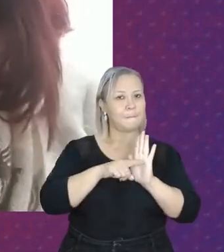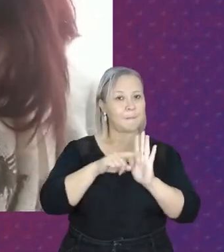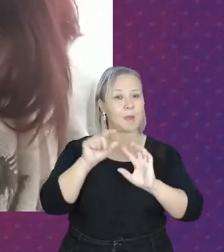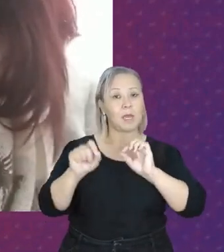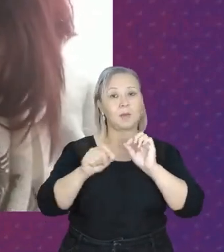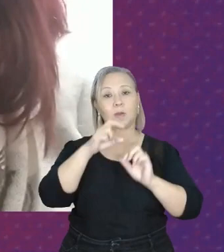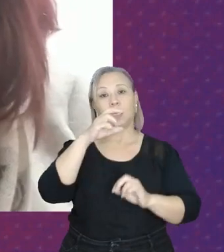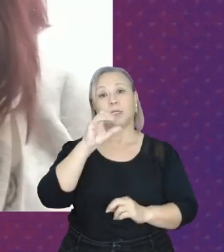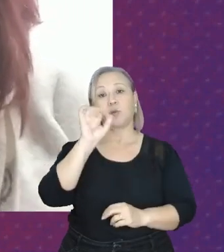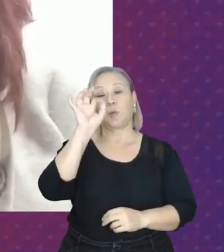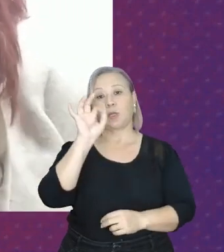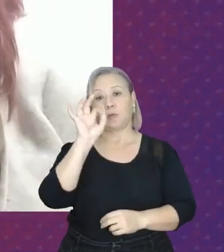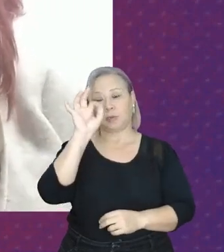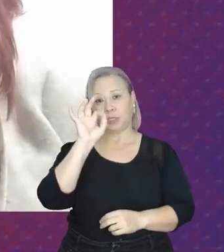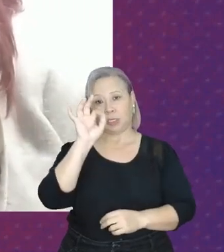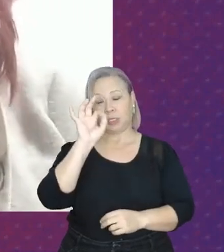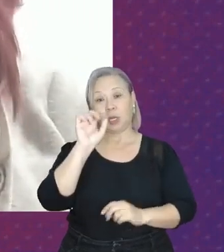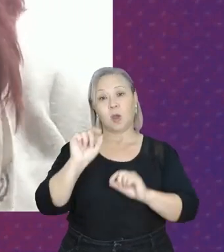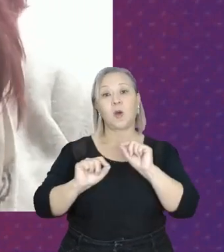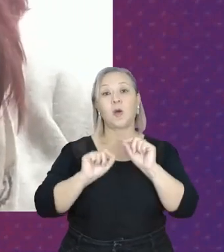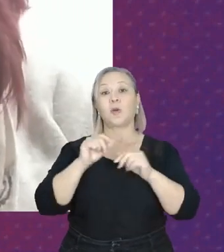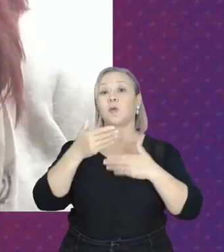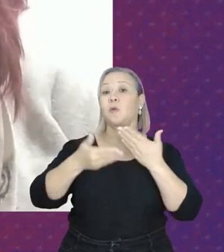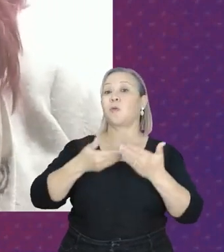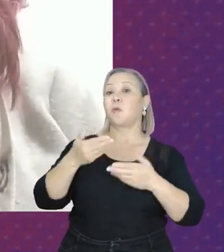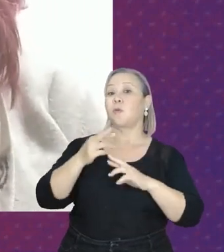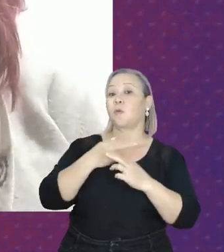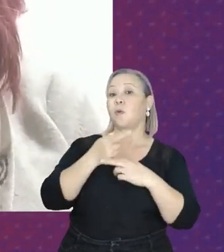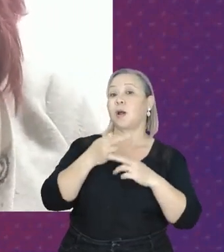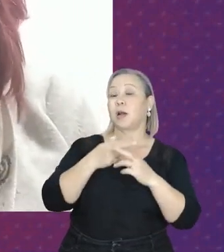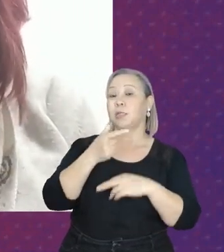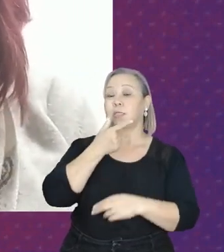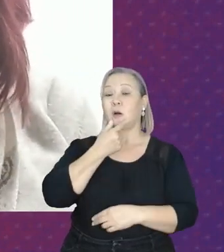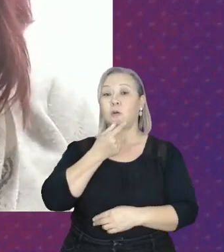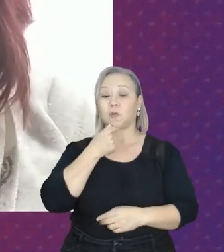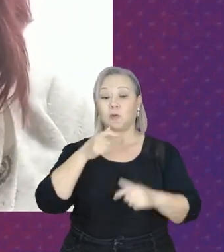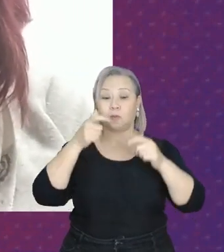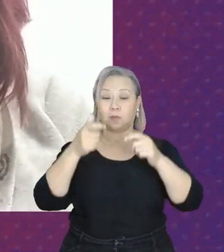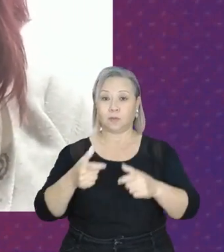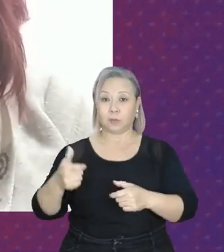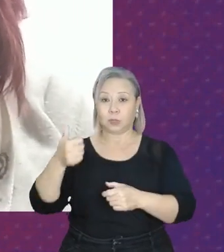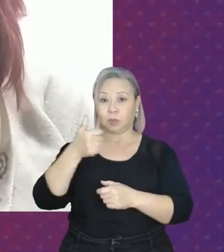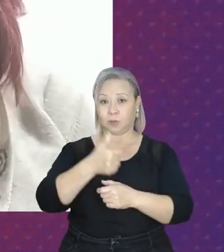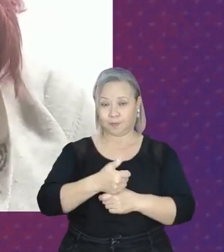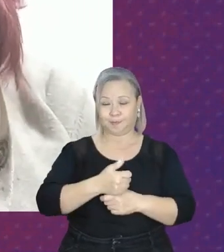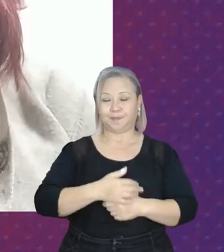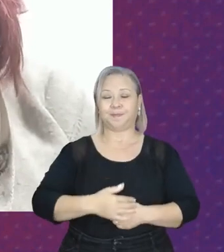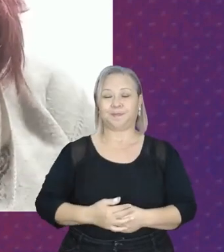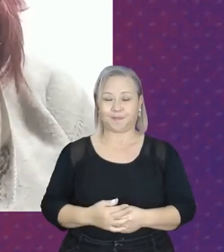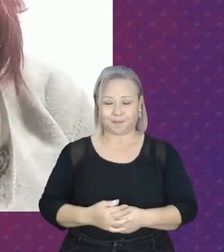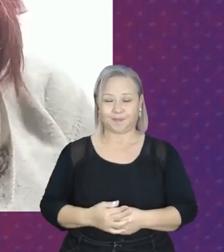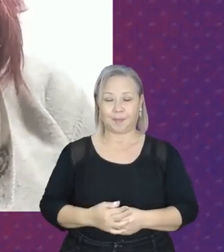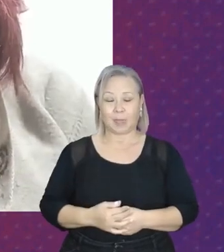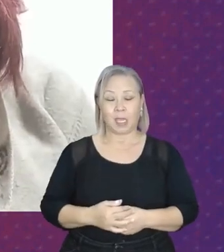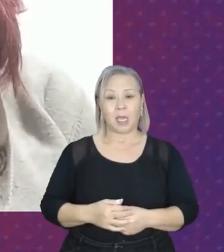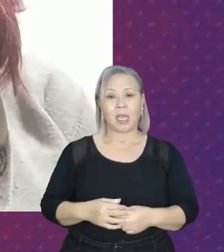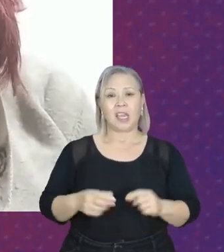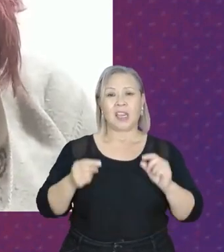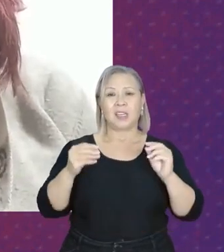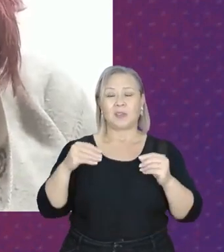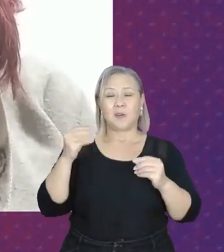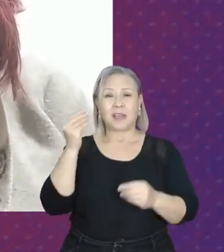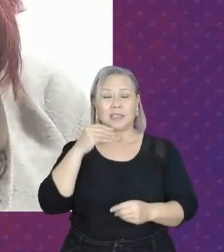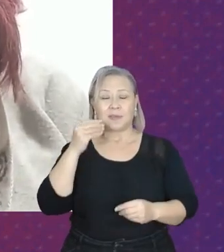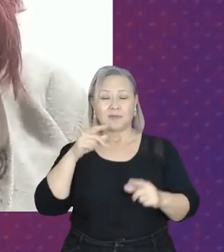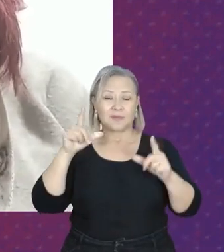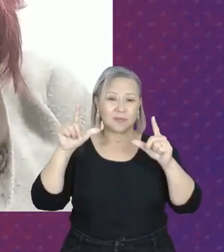50% dos homens nesse espaço. Essa desvalorização e